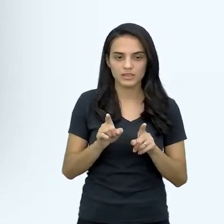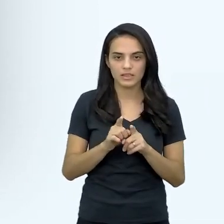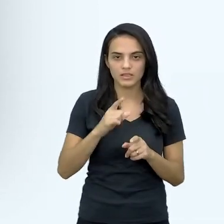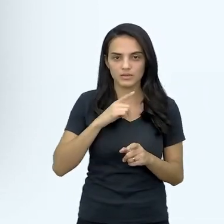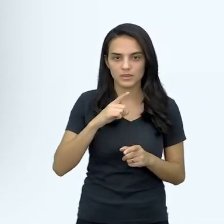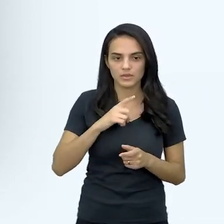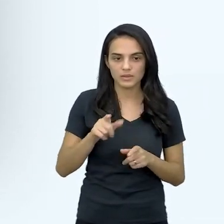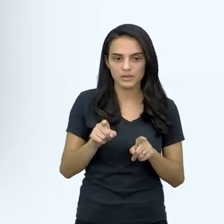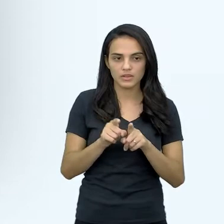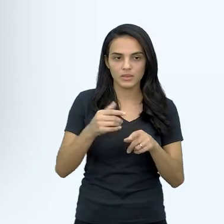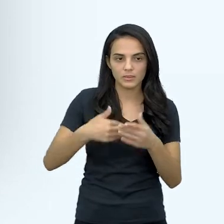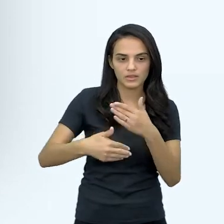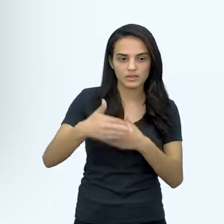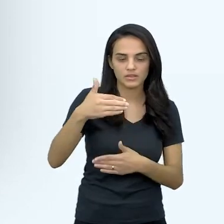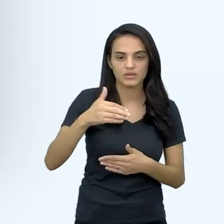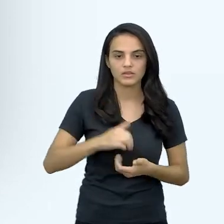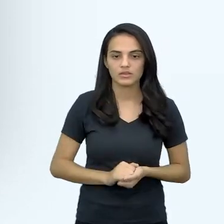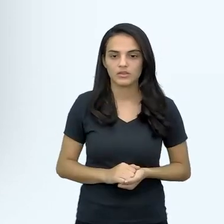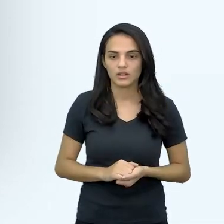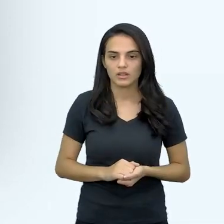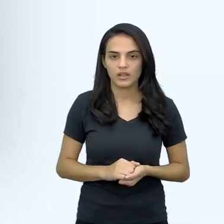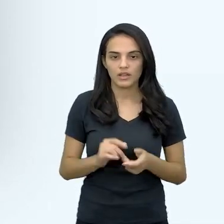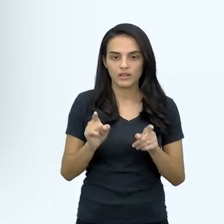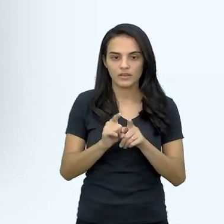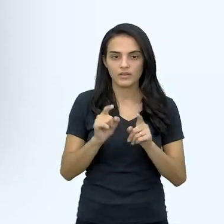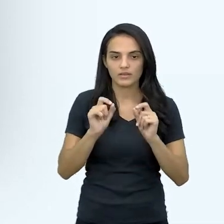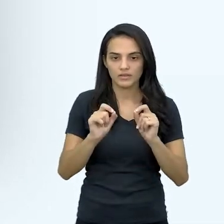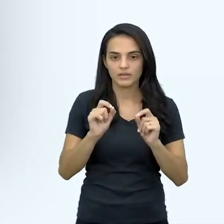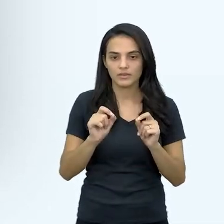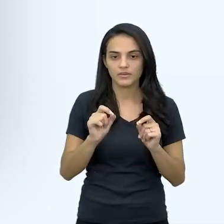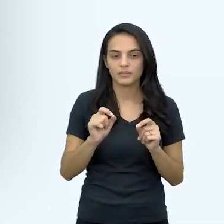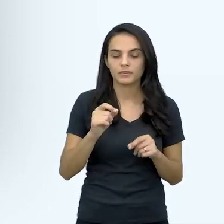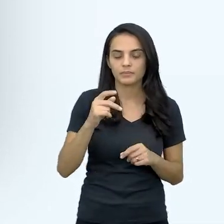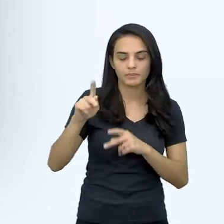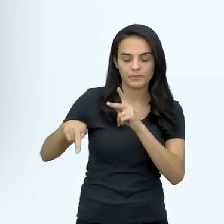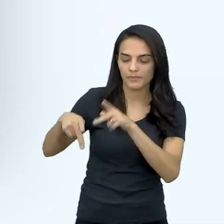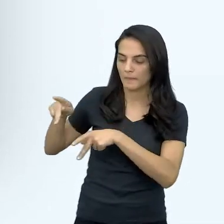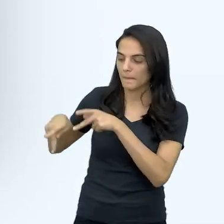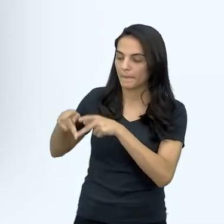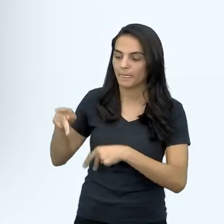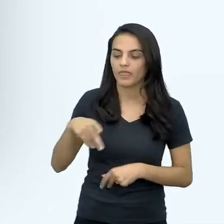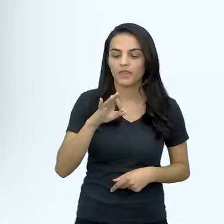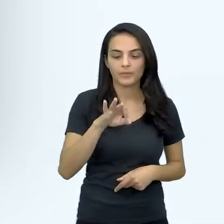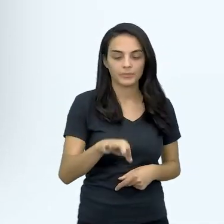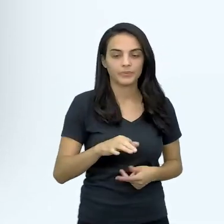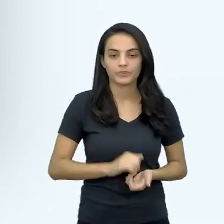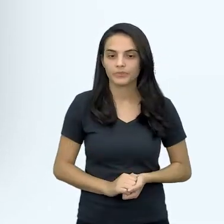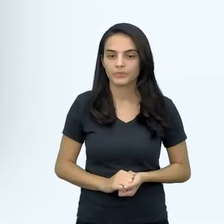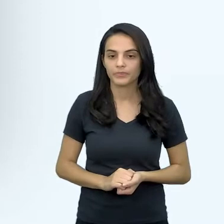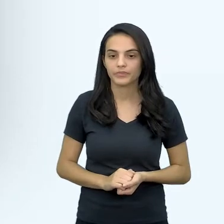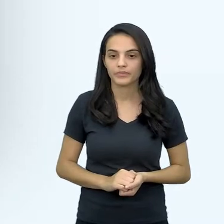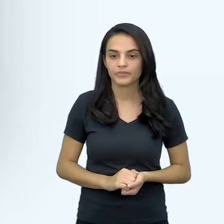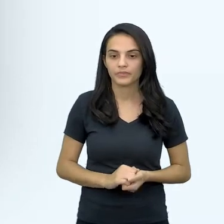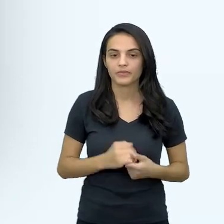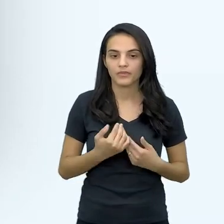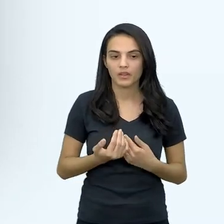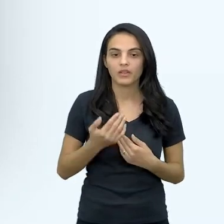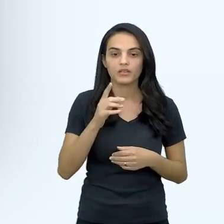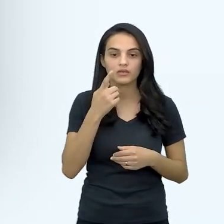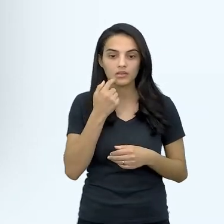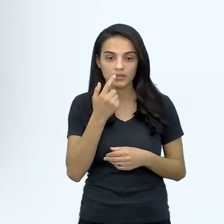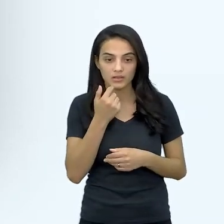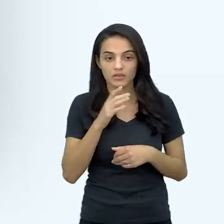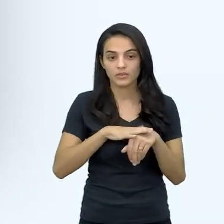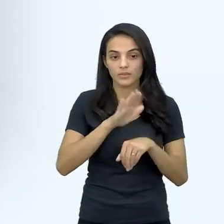doença afeta, né, a 1,5% da população atualmente, né, tornando-se a doença do sangue mais